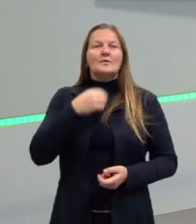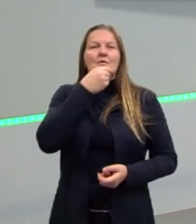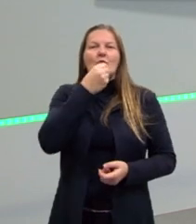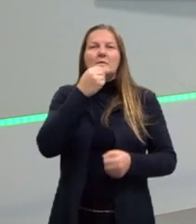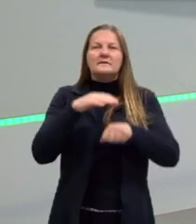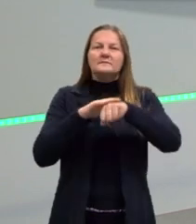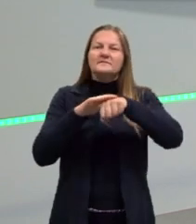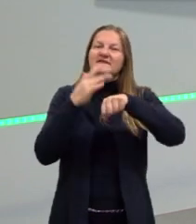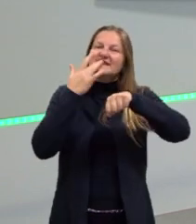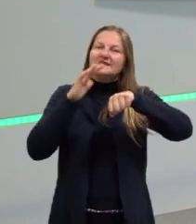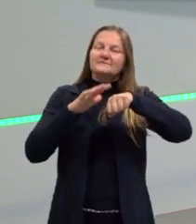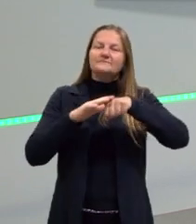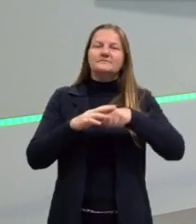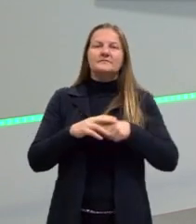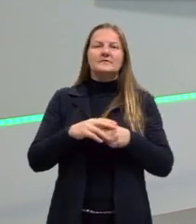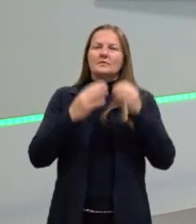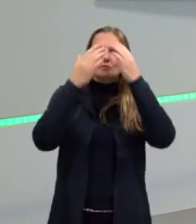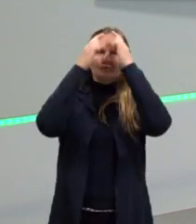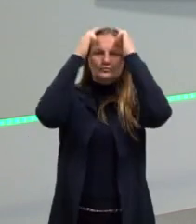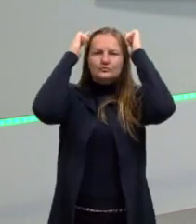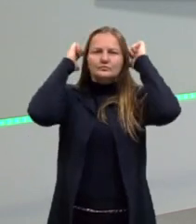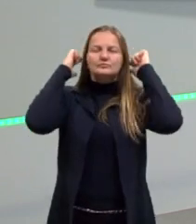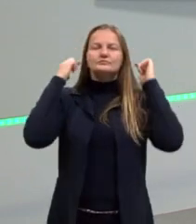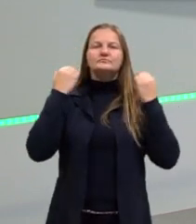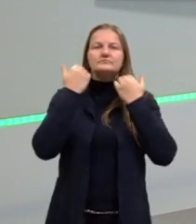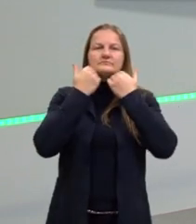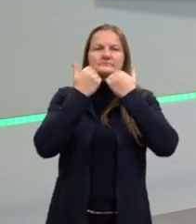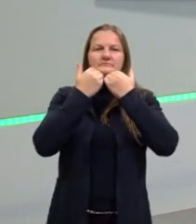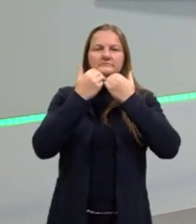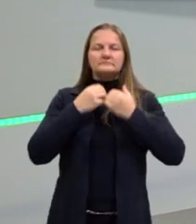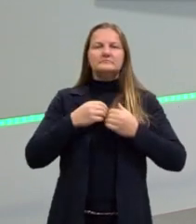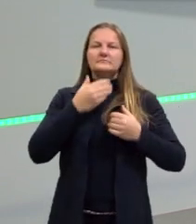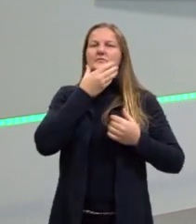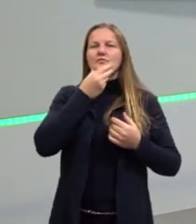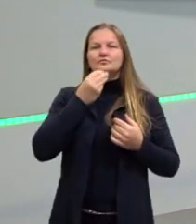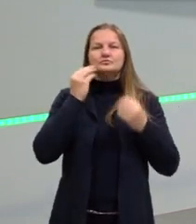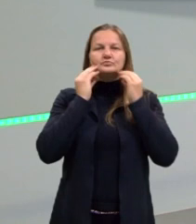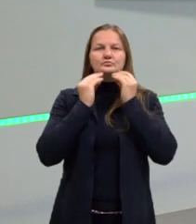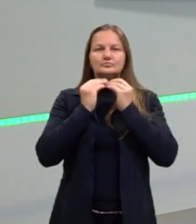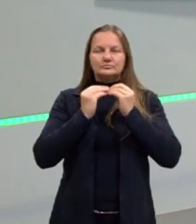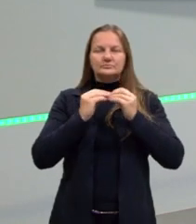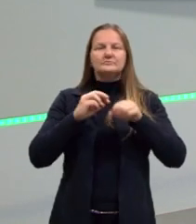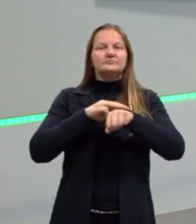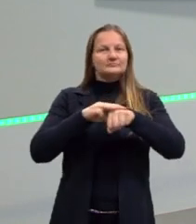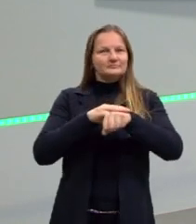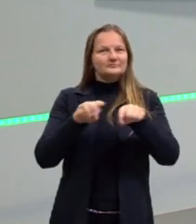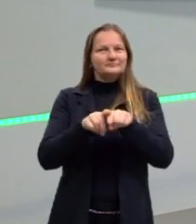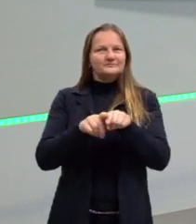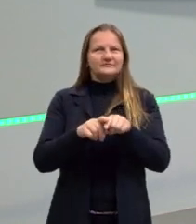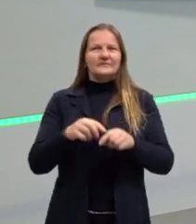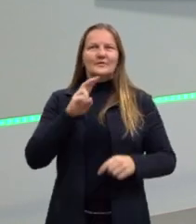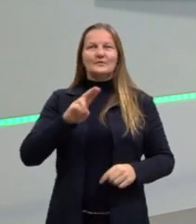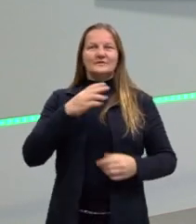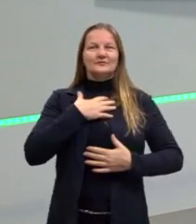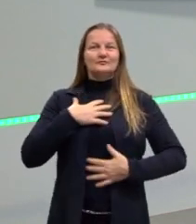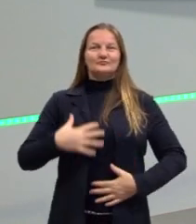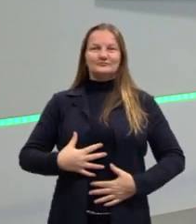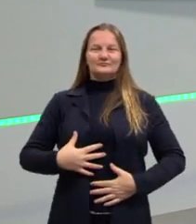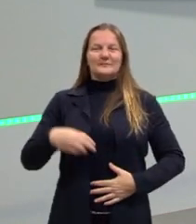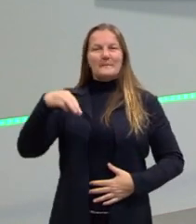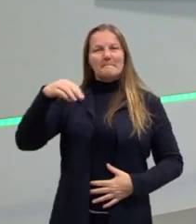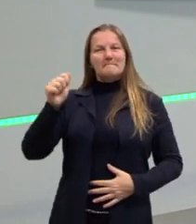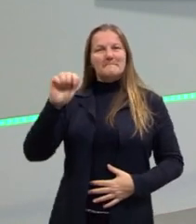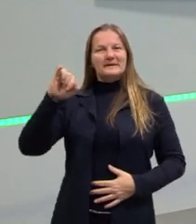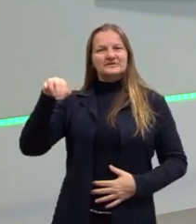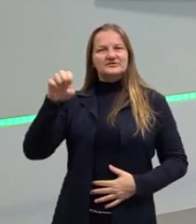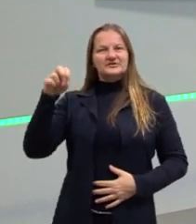branco, tenho cabelo castanho curto, barba comprida, castanha também. Estou usando a camiseta magenta do Pré-ENEM,